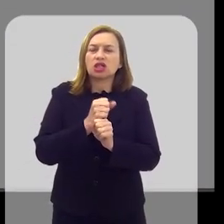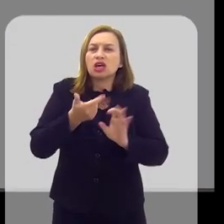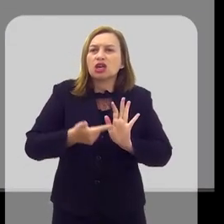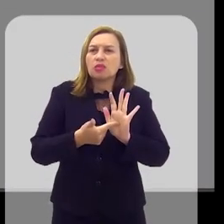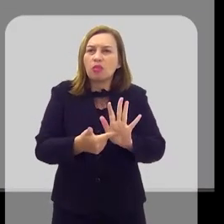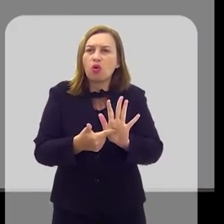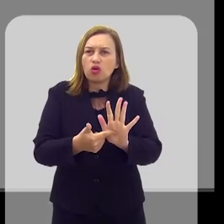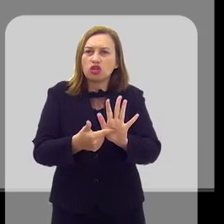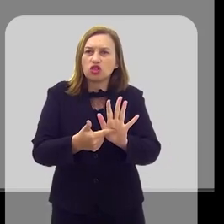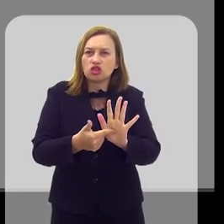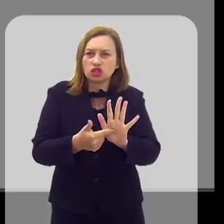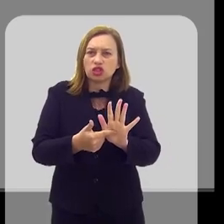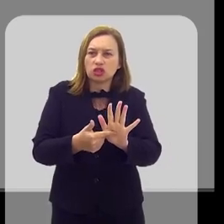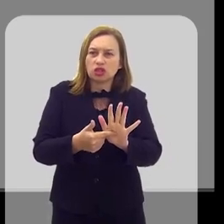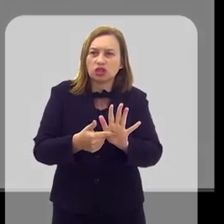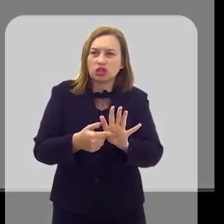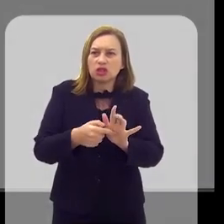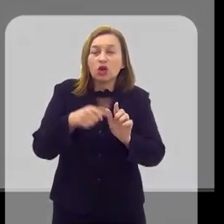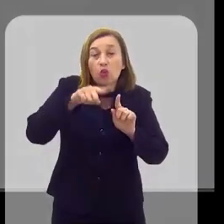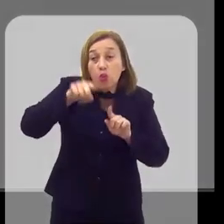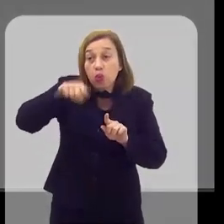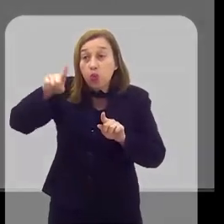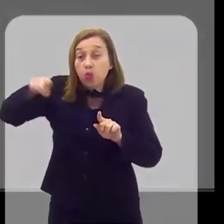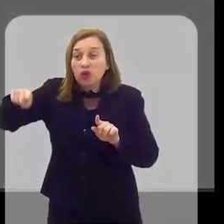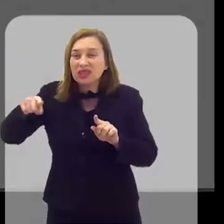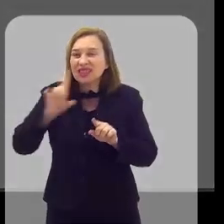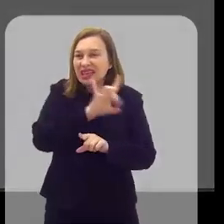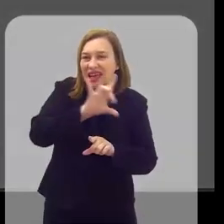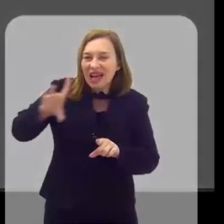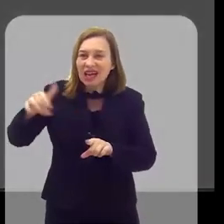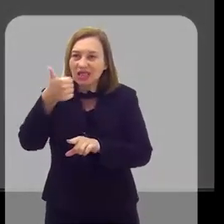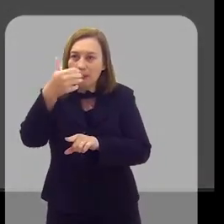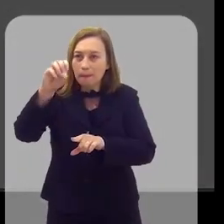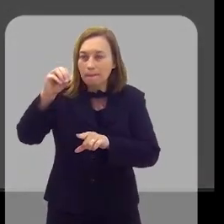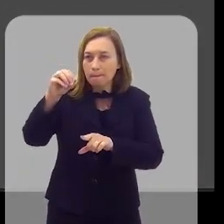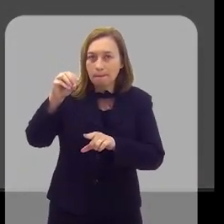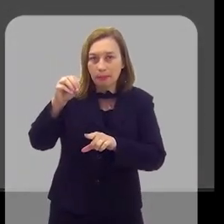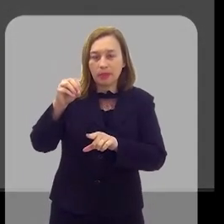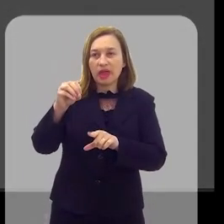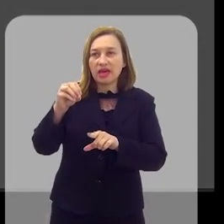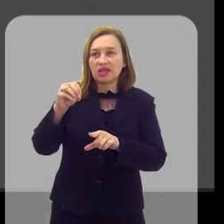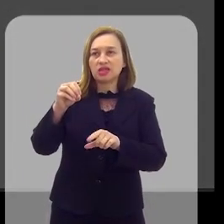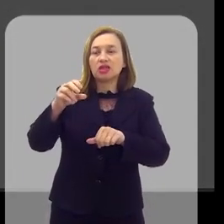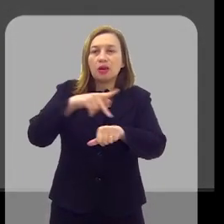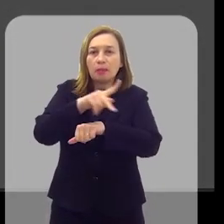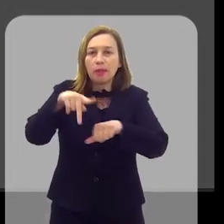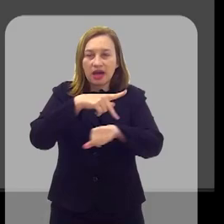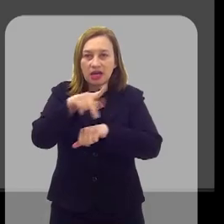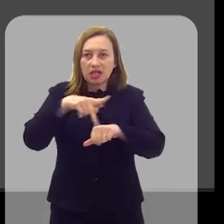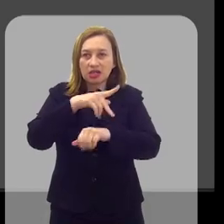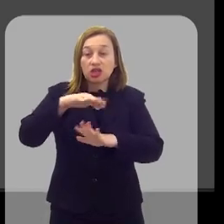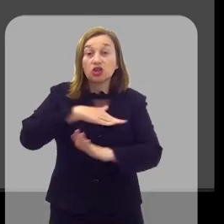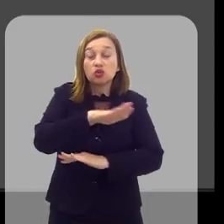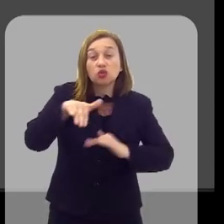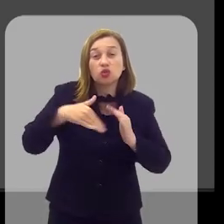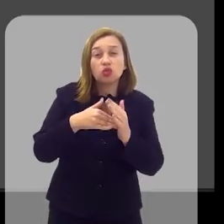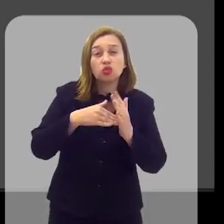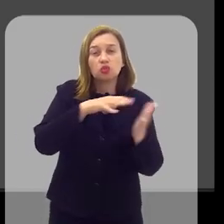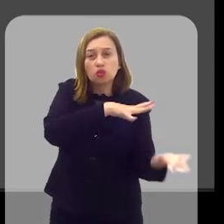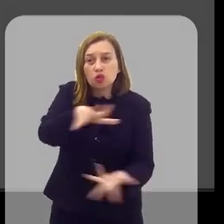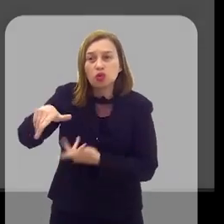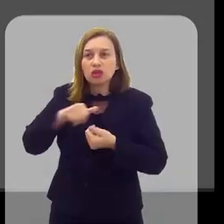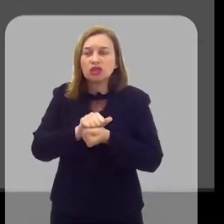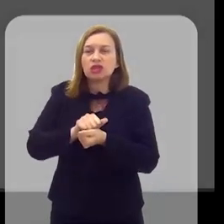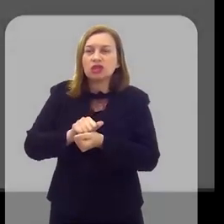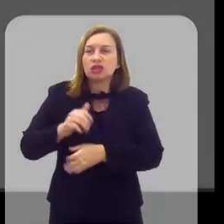nível de inovação de cada país, revelou recentemente que os 10 países mais inovadores em todo o mundo